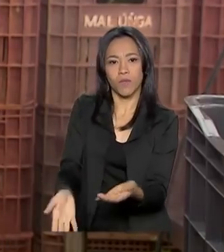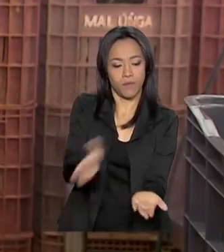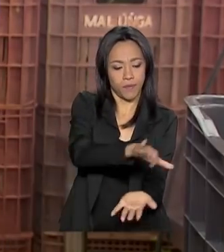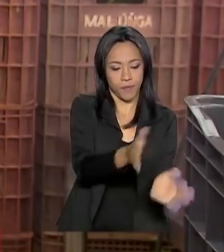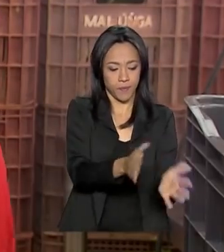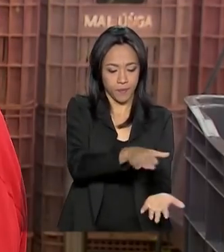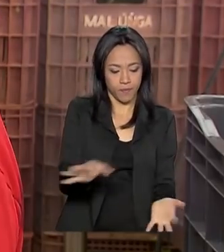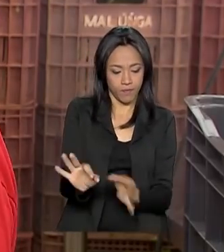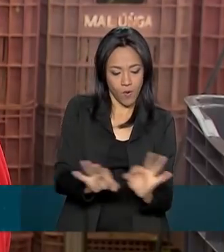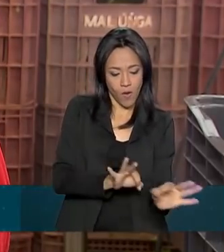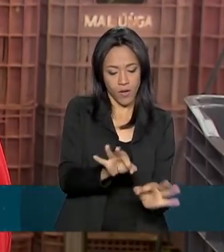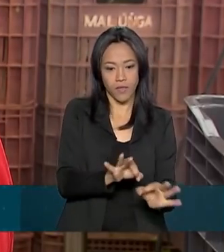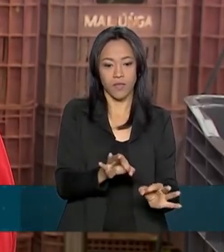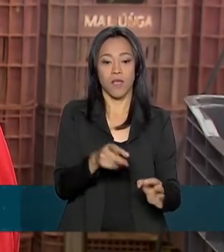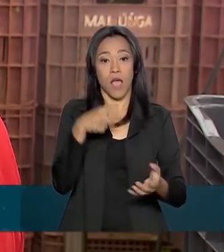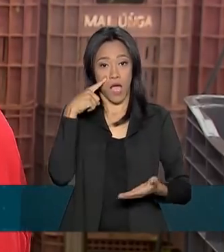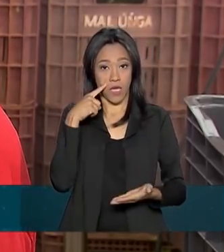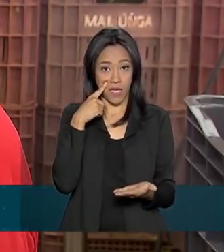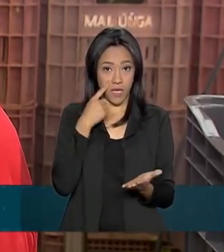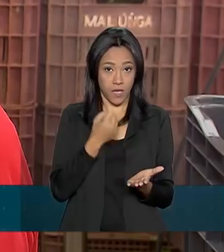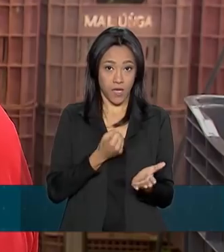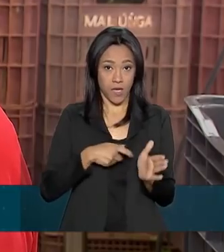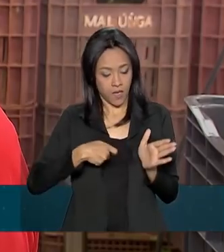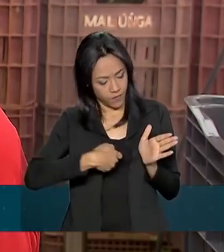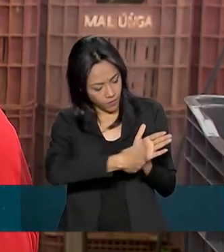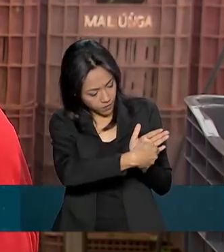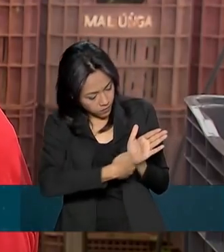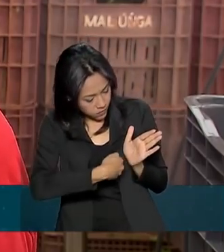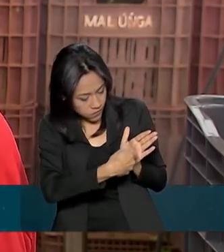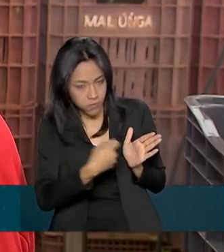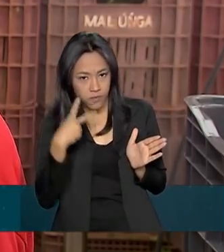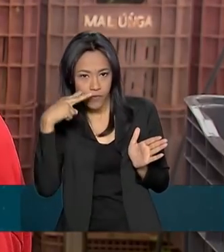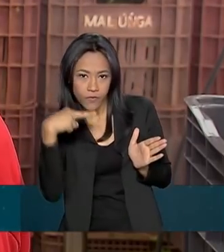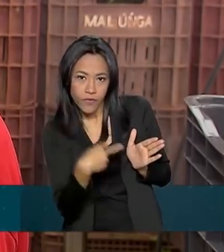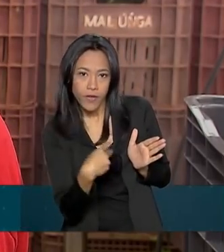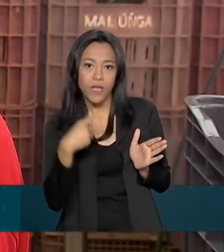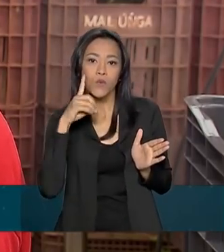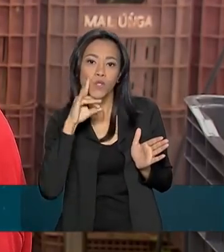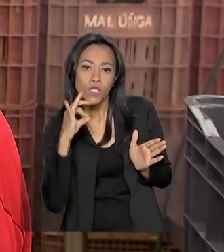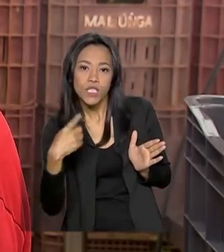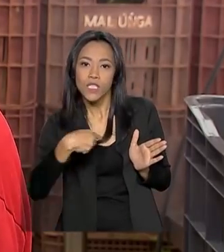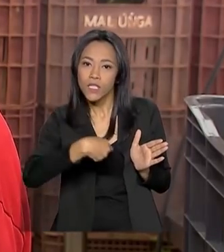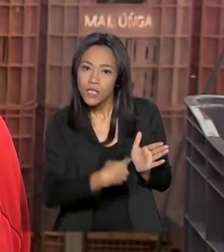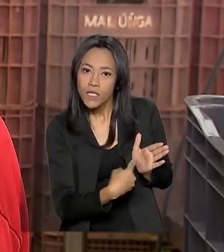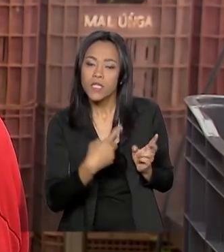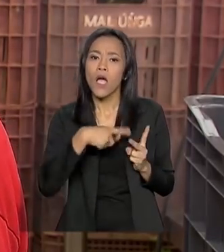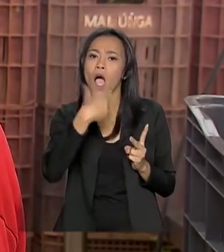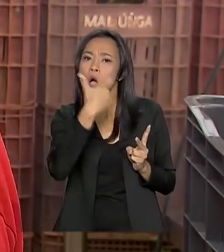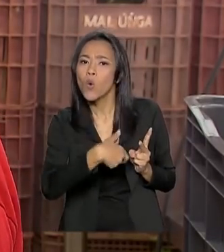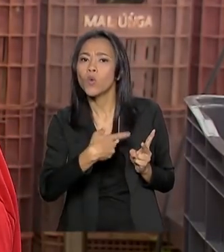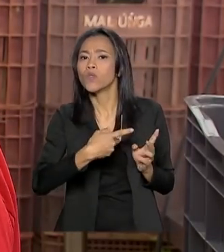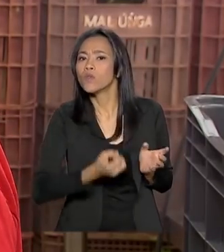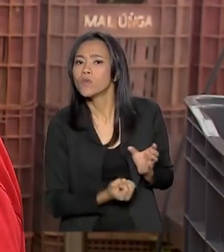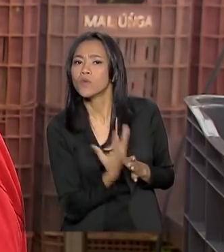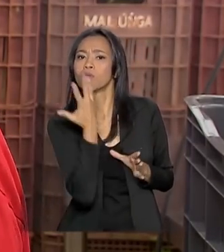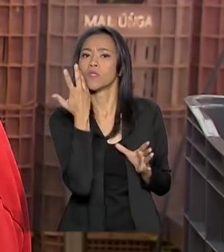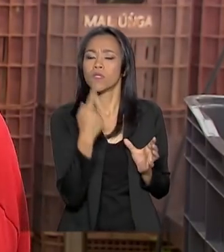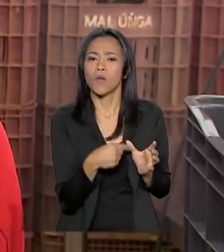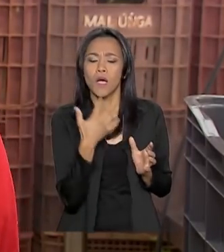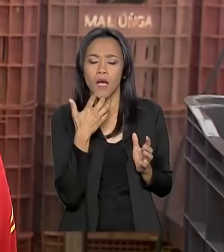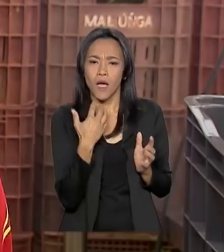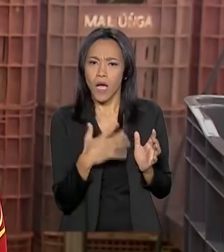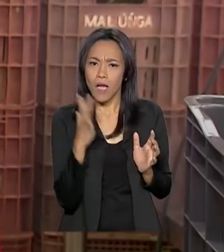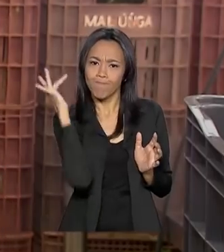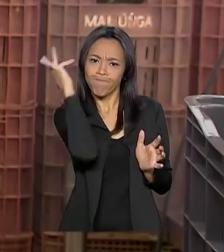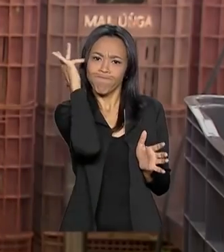Aqui é observado o código, a rastabilidade, a data, o origem do produto, a qualidade